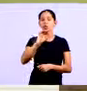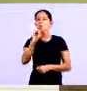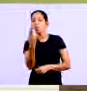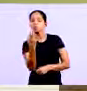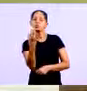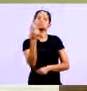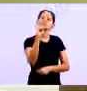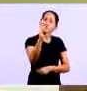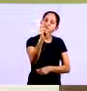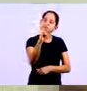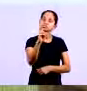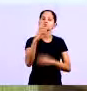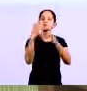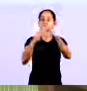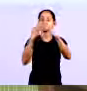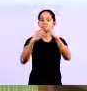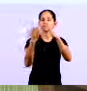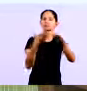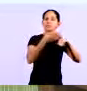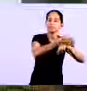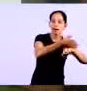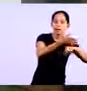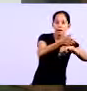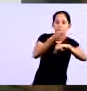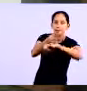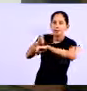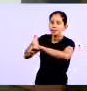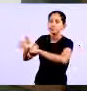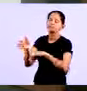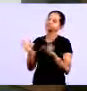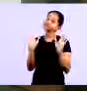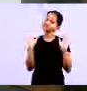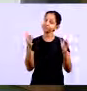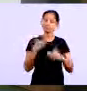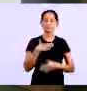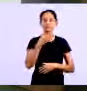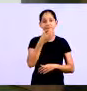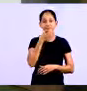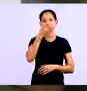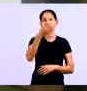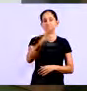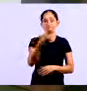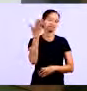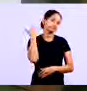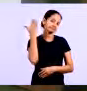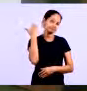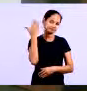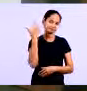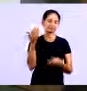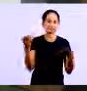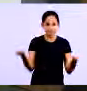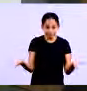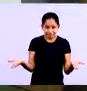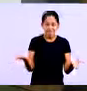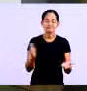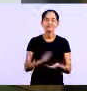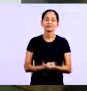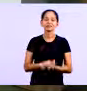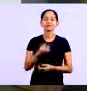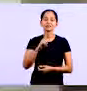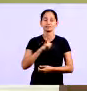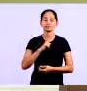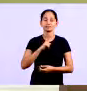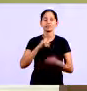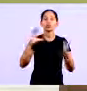empresas Não é isso professor? Isso mesmo E um pontinho Que eu queria ressaltar A gente comentou antes Gente Existem